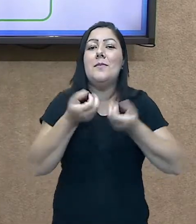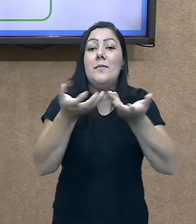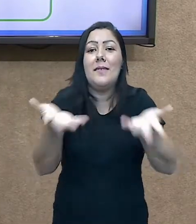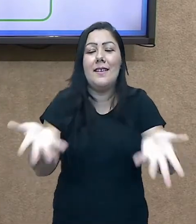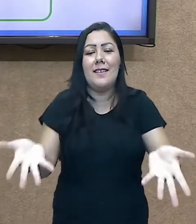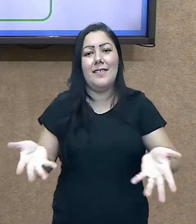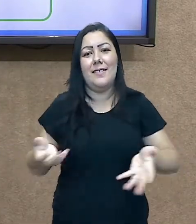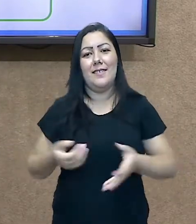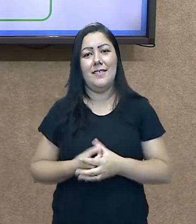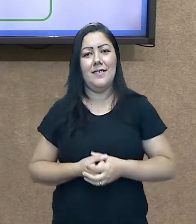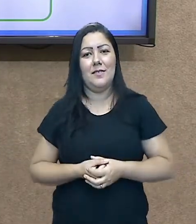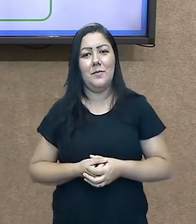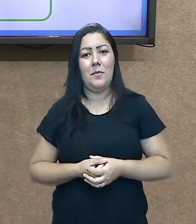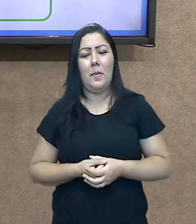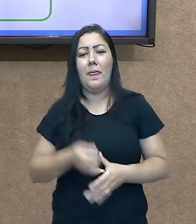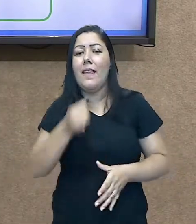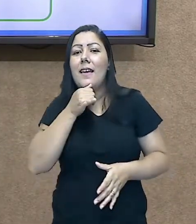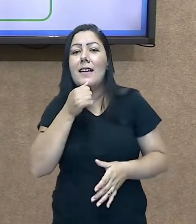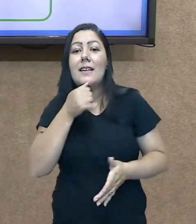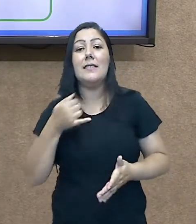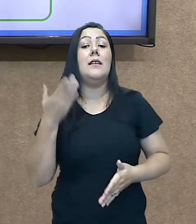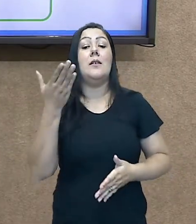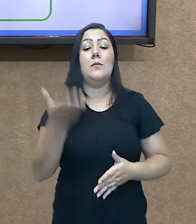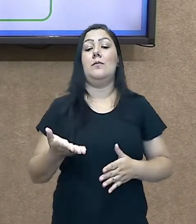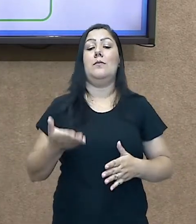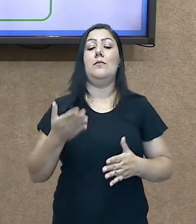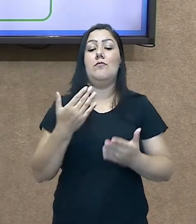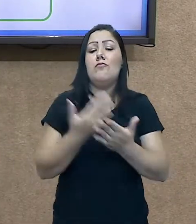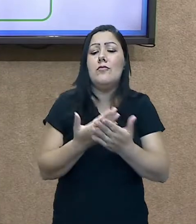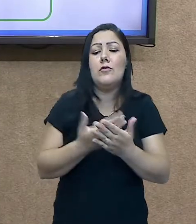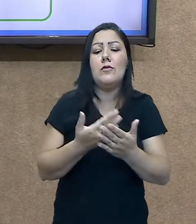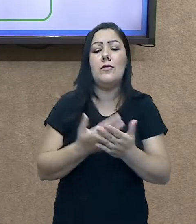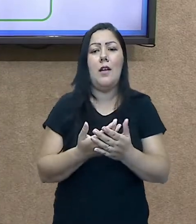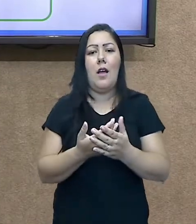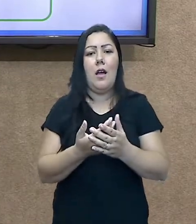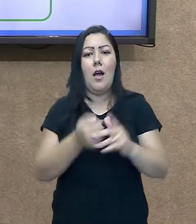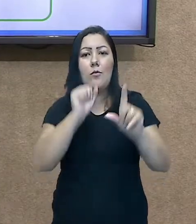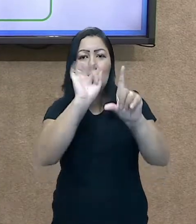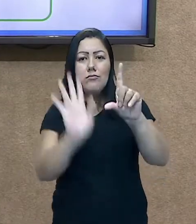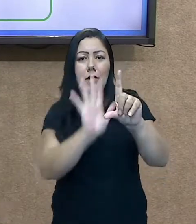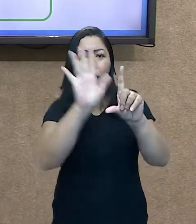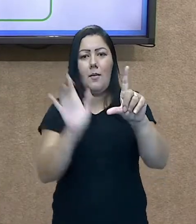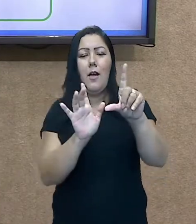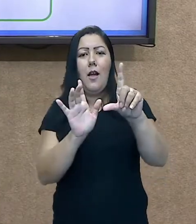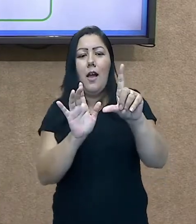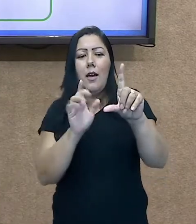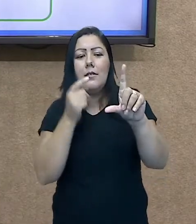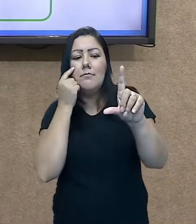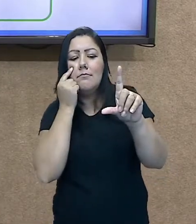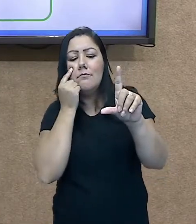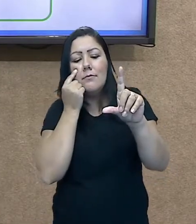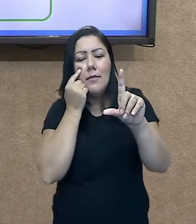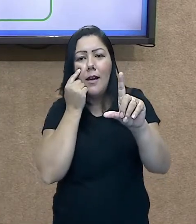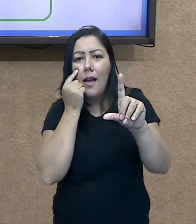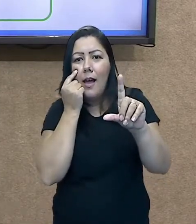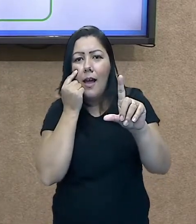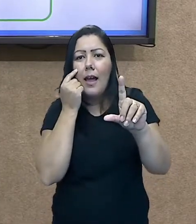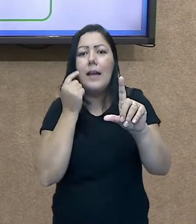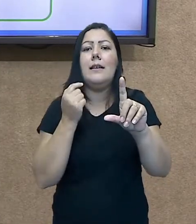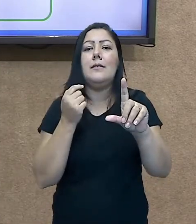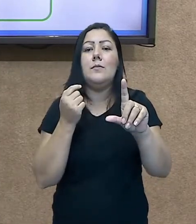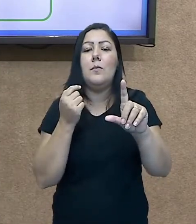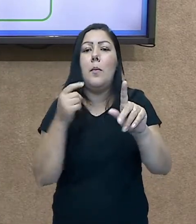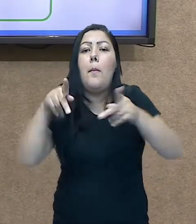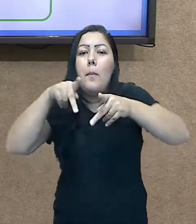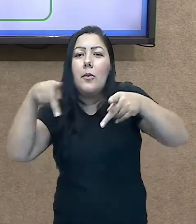professor. Porque, com certeza, você entende dessa tecnologia. Você